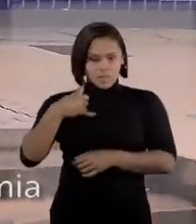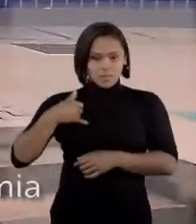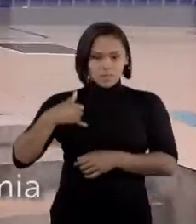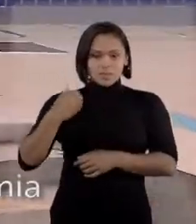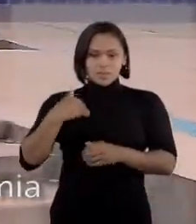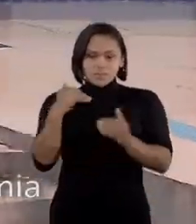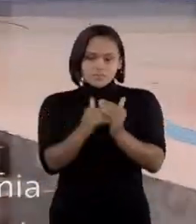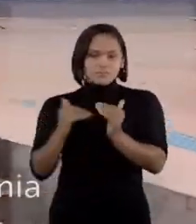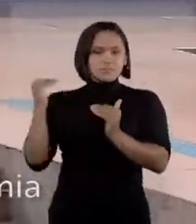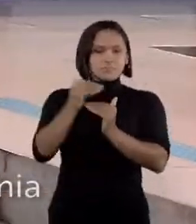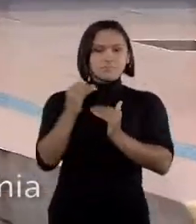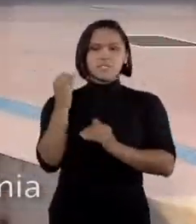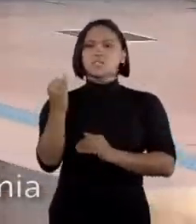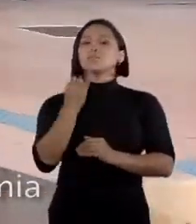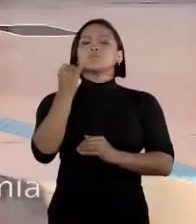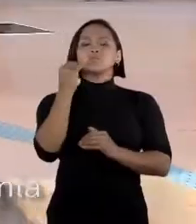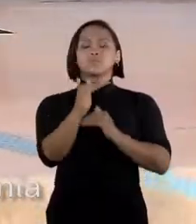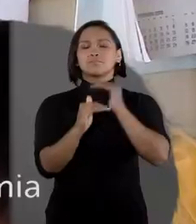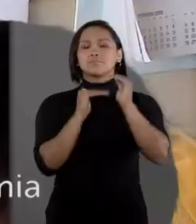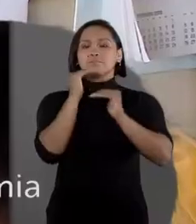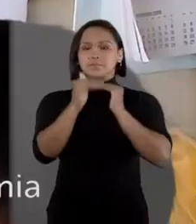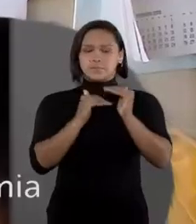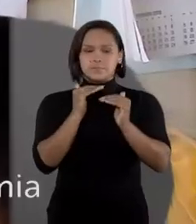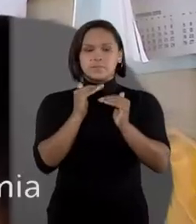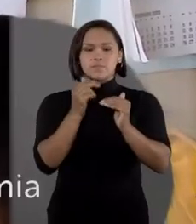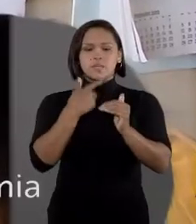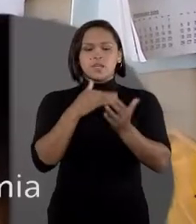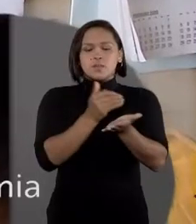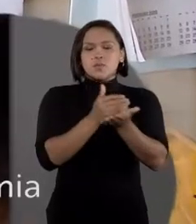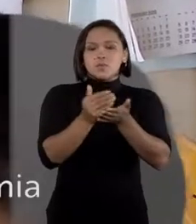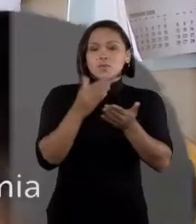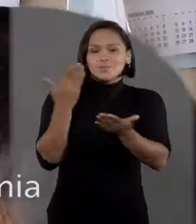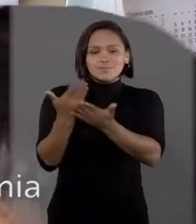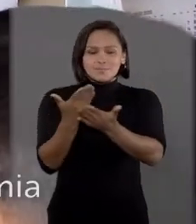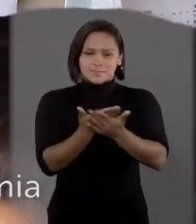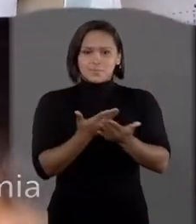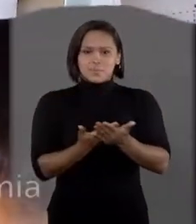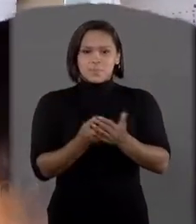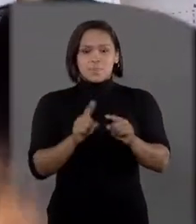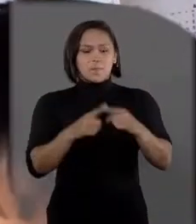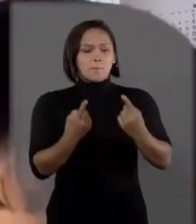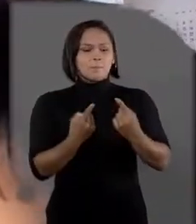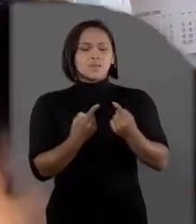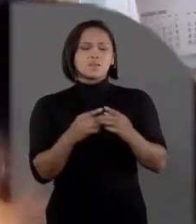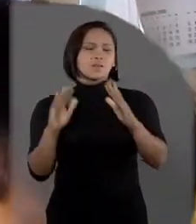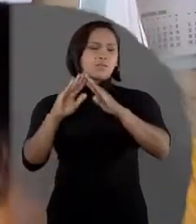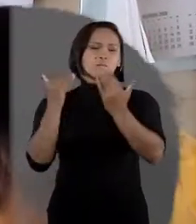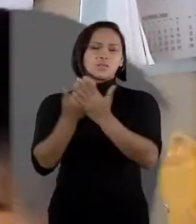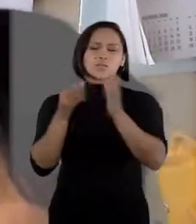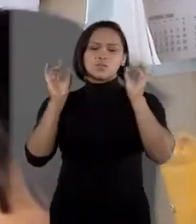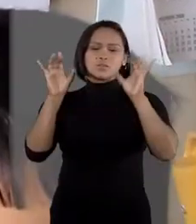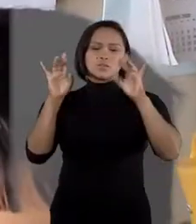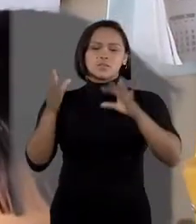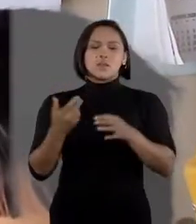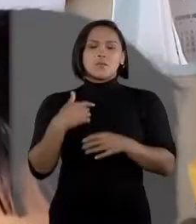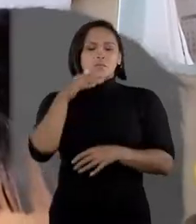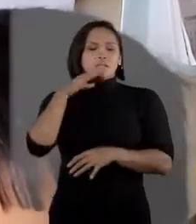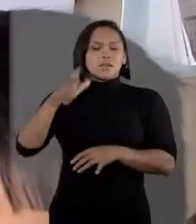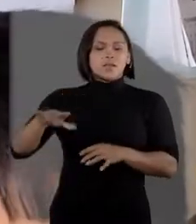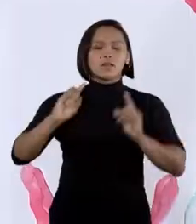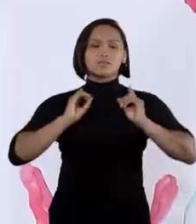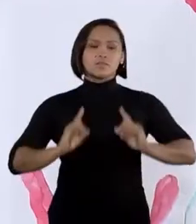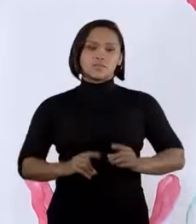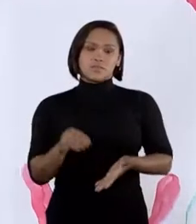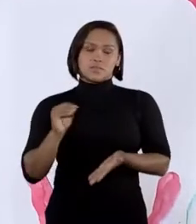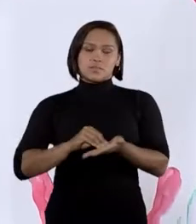deu um passo importante no seu desenvolvimento. Começou a estudar, mas não em uma escola específica para crianças com alguma deficiência.